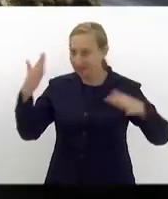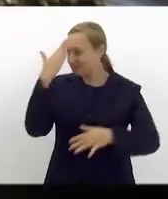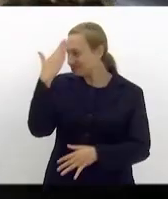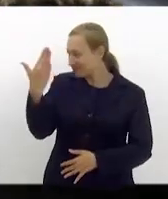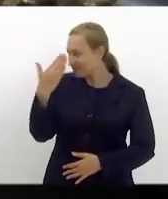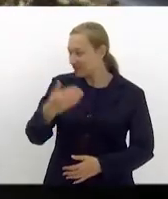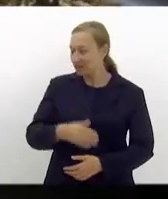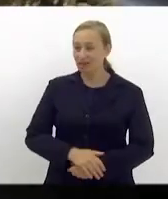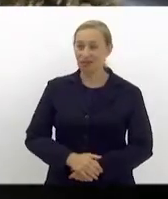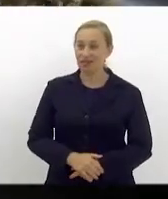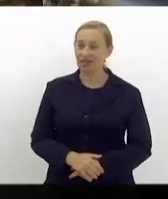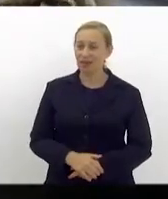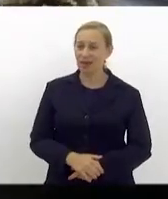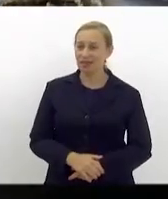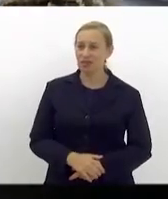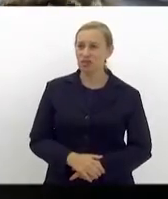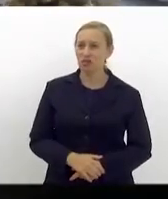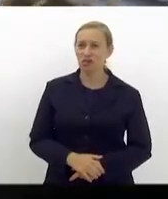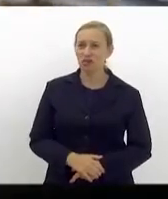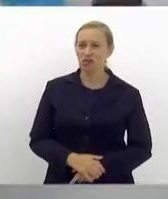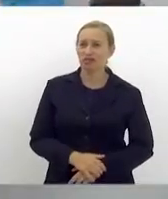Muito obrigada.